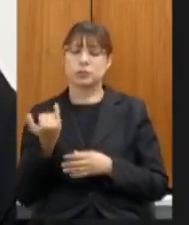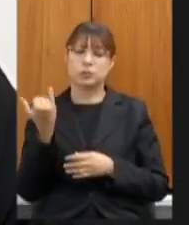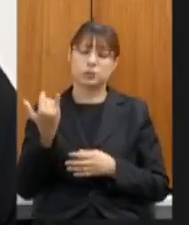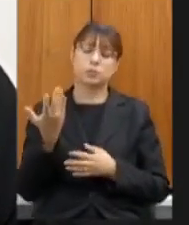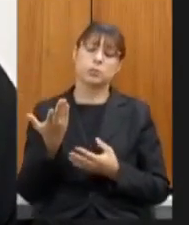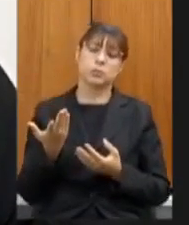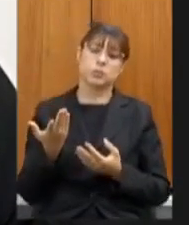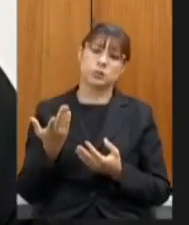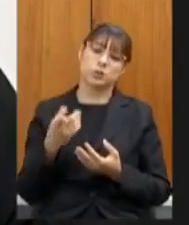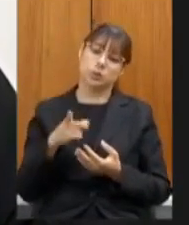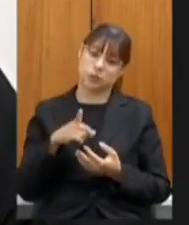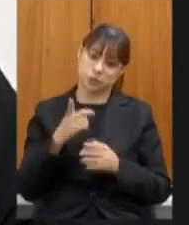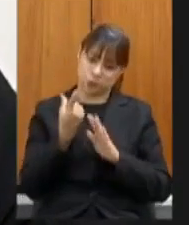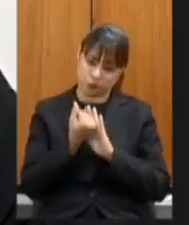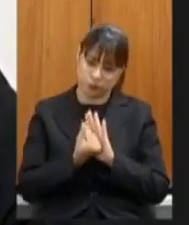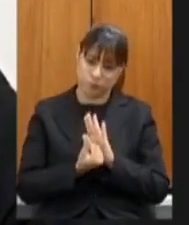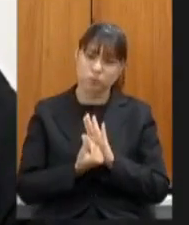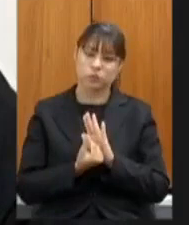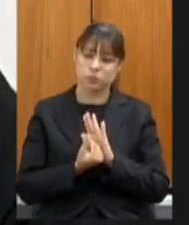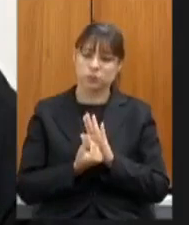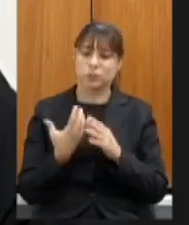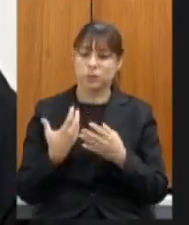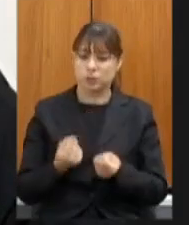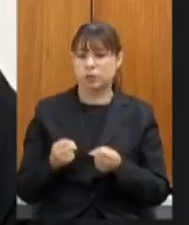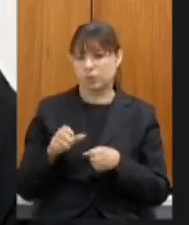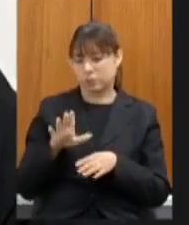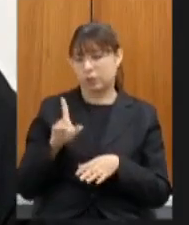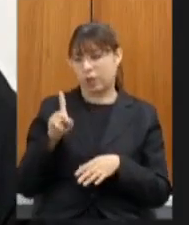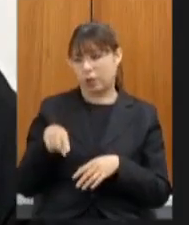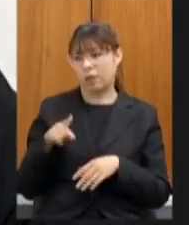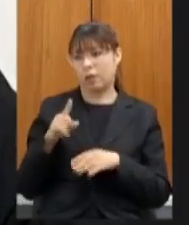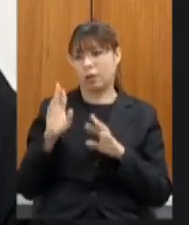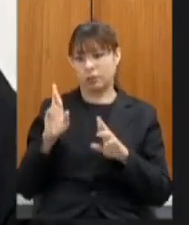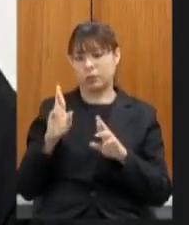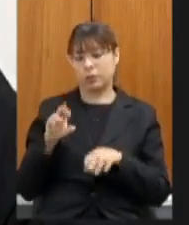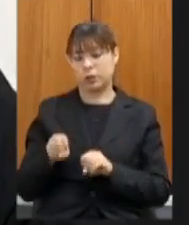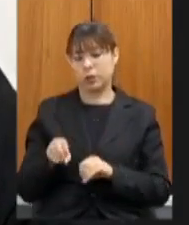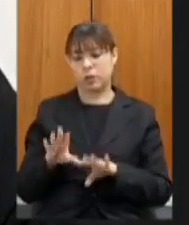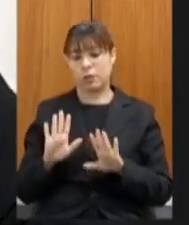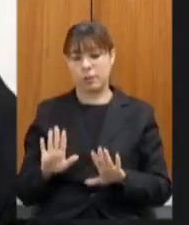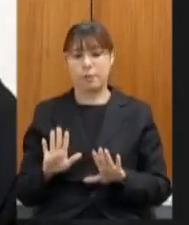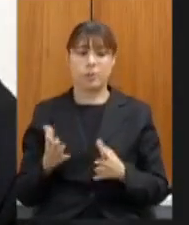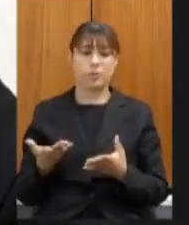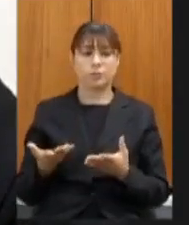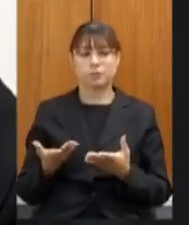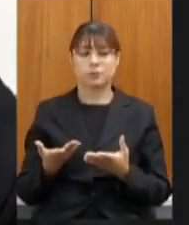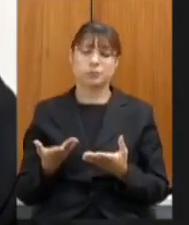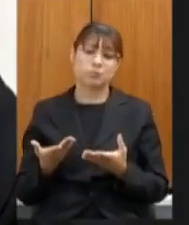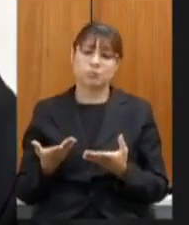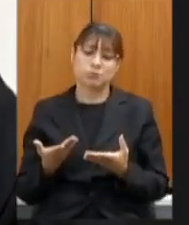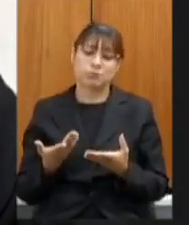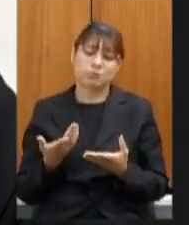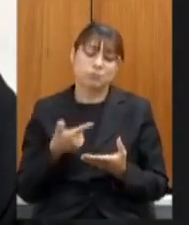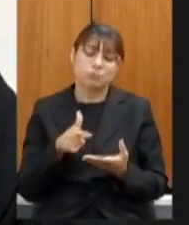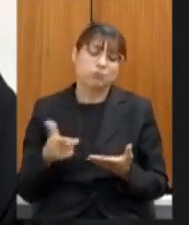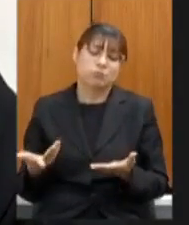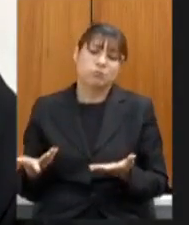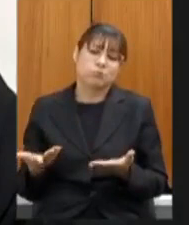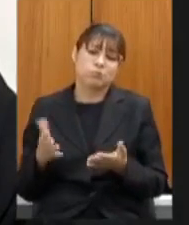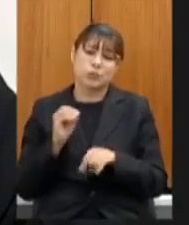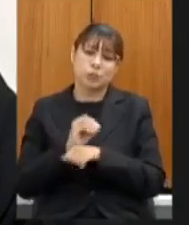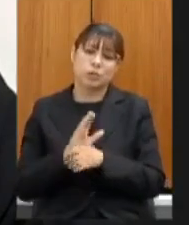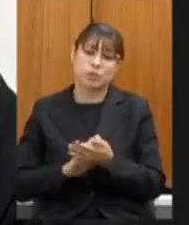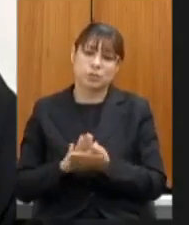educação um orçamento considerável mas ela tem diminuído então eu queria um carinho especial